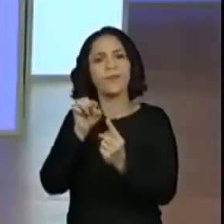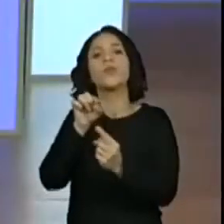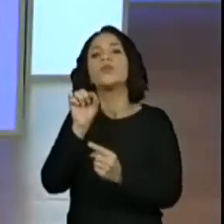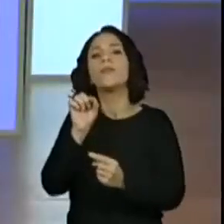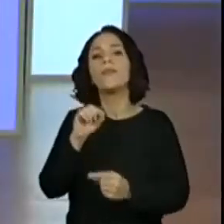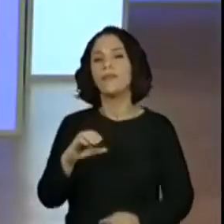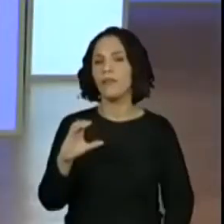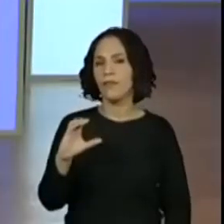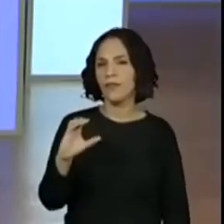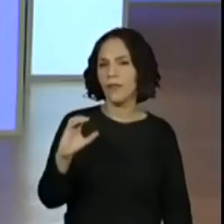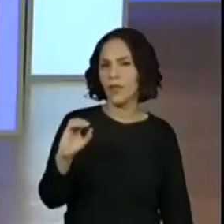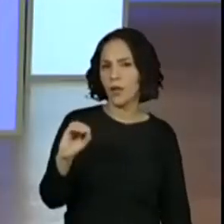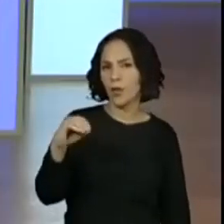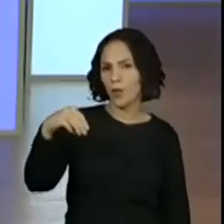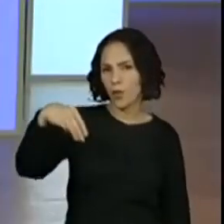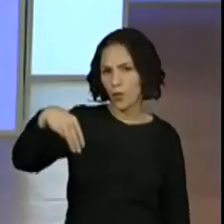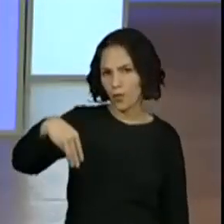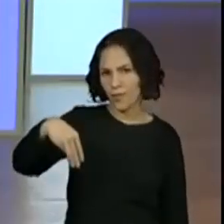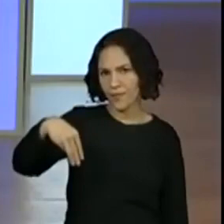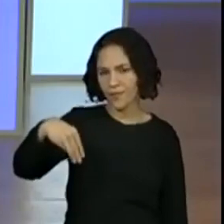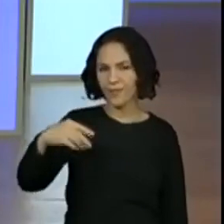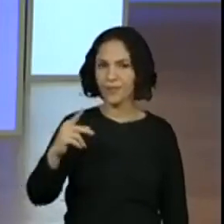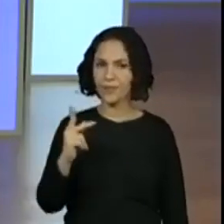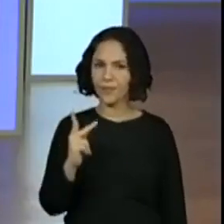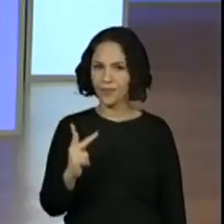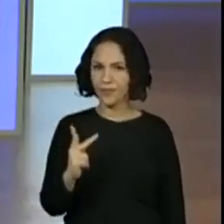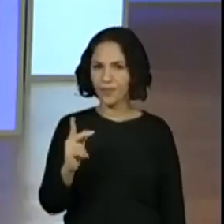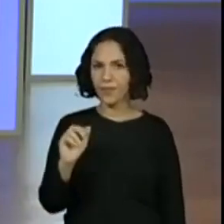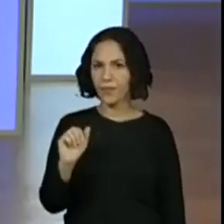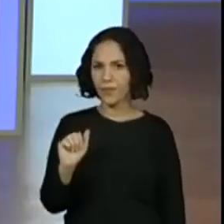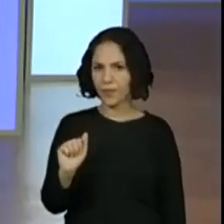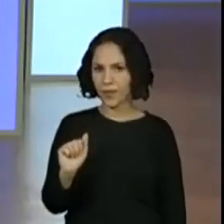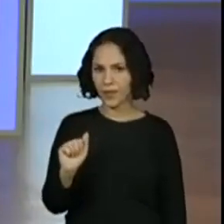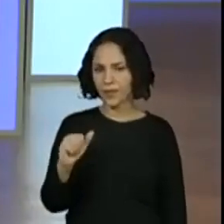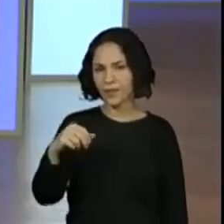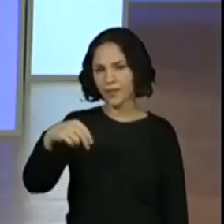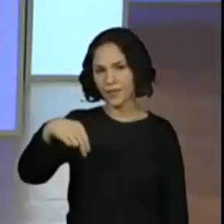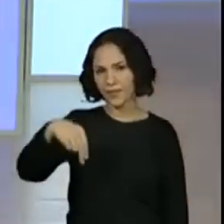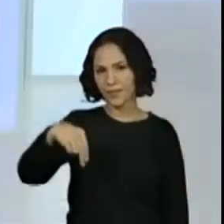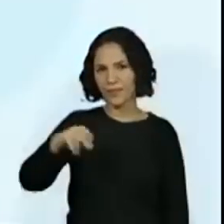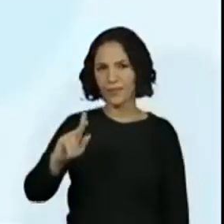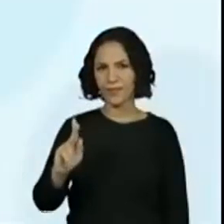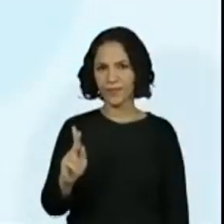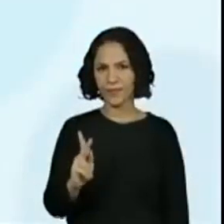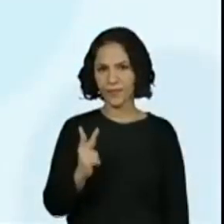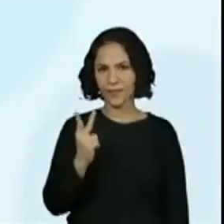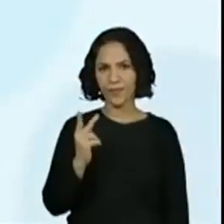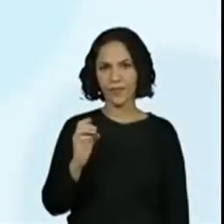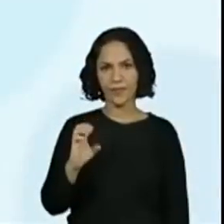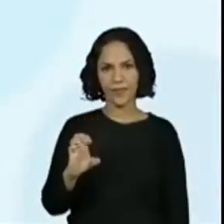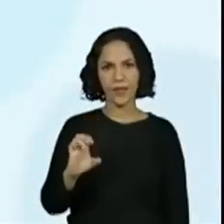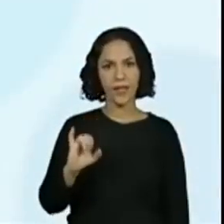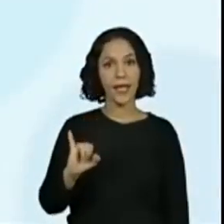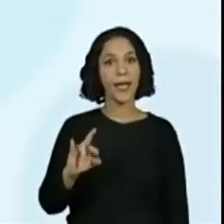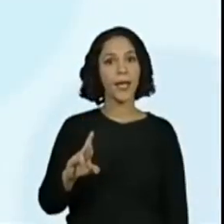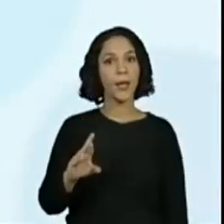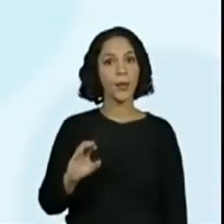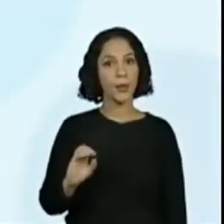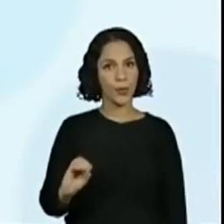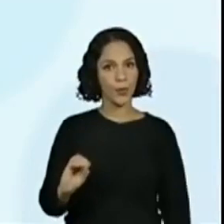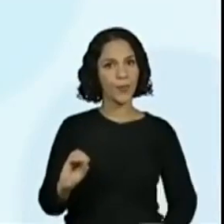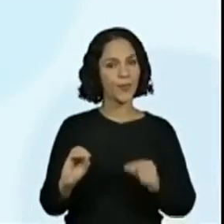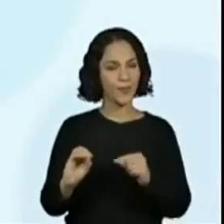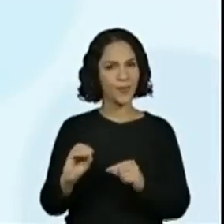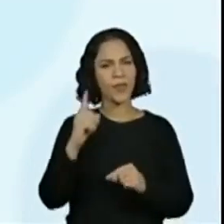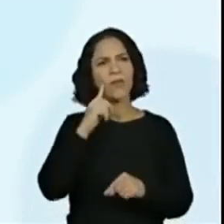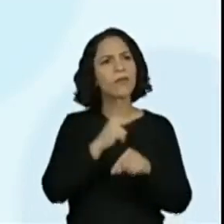tentar buscar a primeira palavra. Então, vamos olhar onde está a primeira palavra. A ali o verso. Olha só. Aqui eu chego. Vamos ver